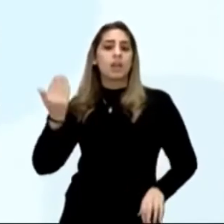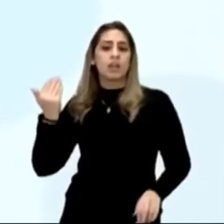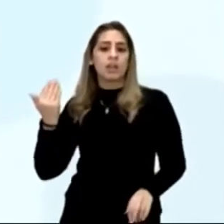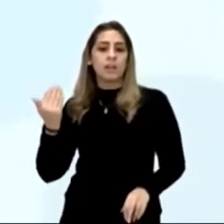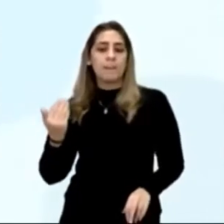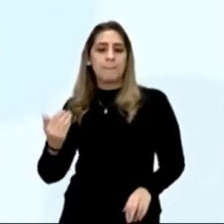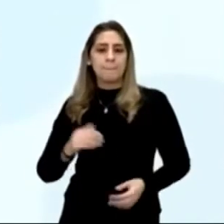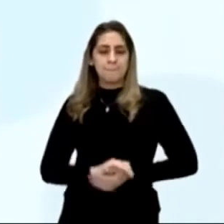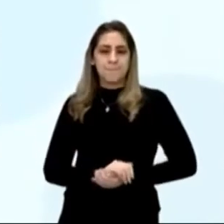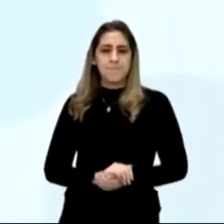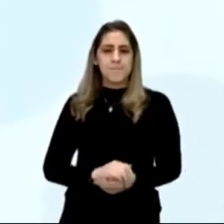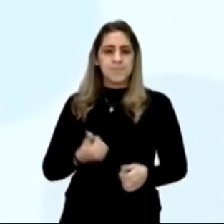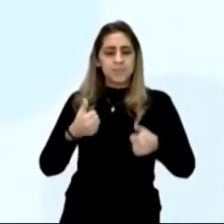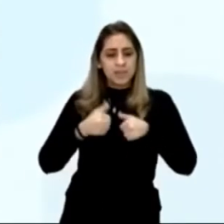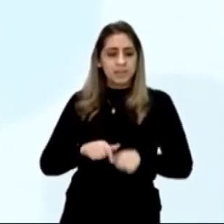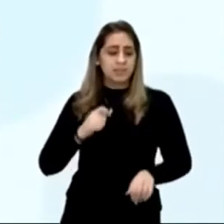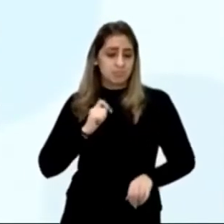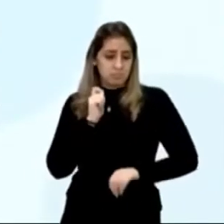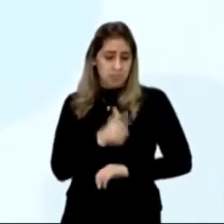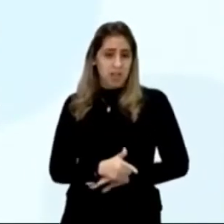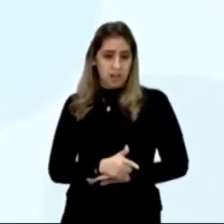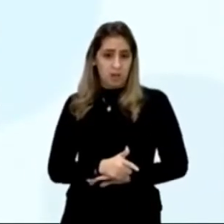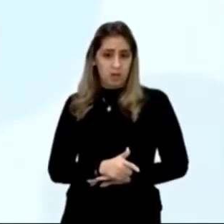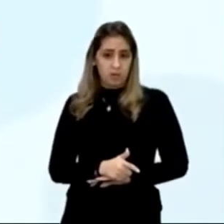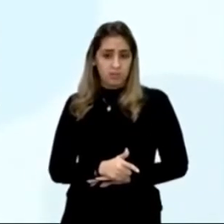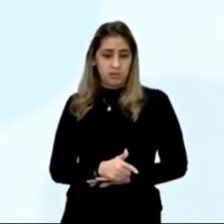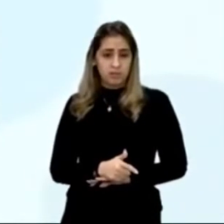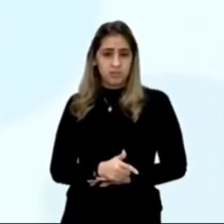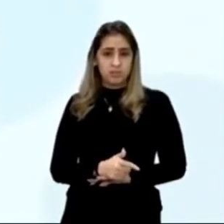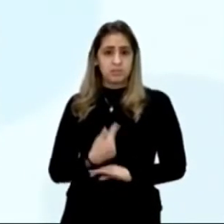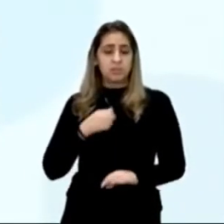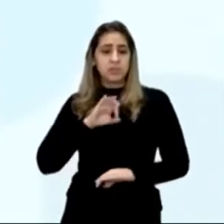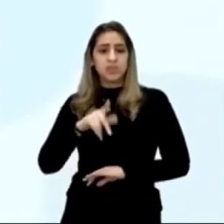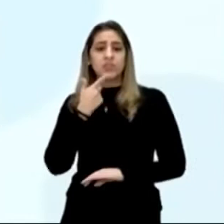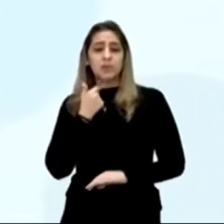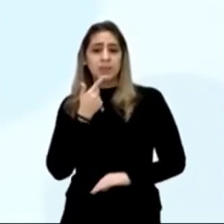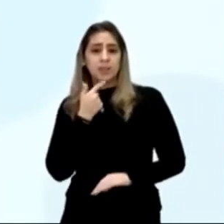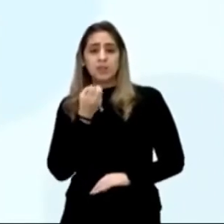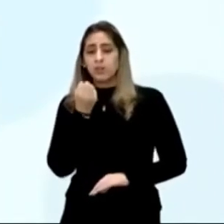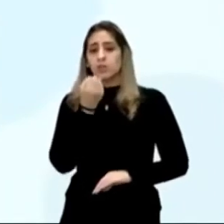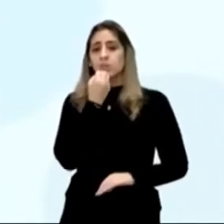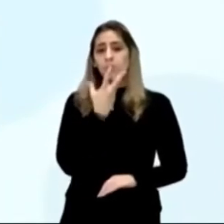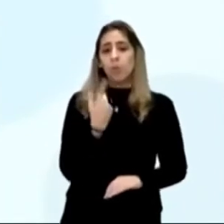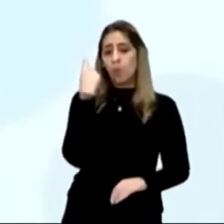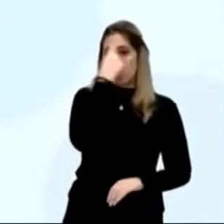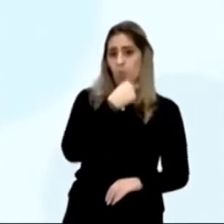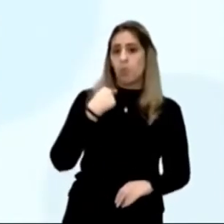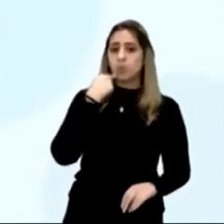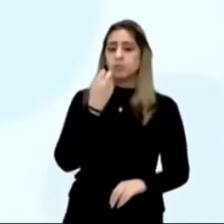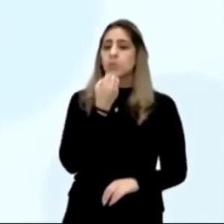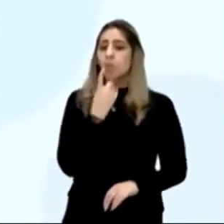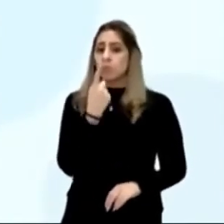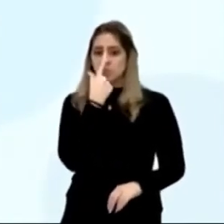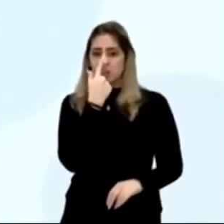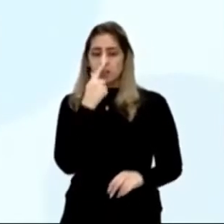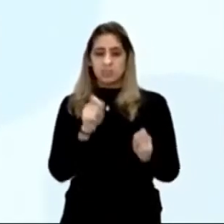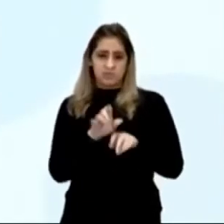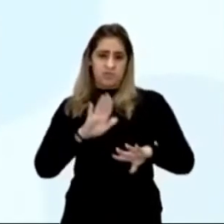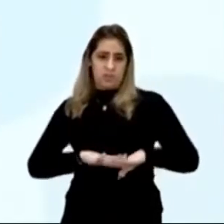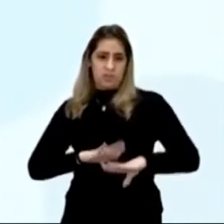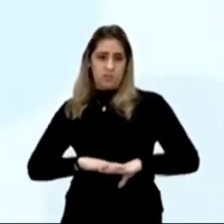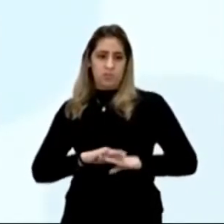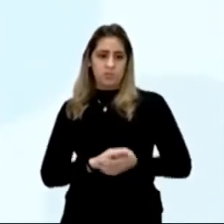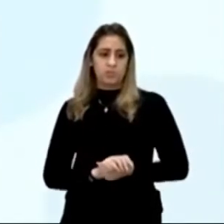a afeição deles, era serem bem pardos, maneira de avermelhados, e de bons rostos, e bons narizes, bem feitos,